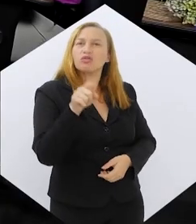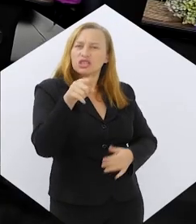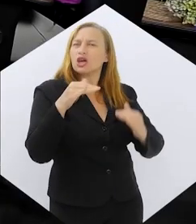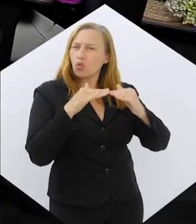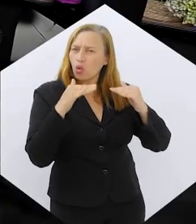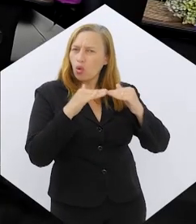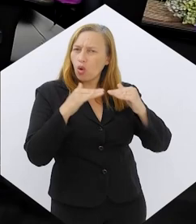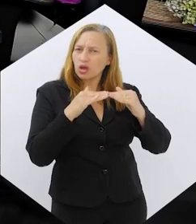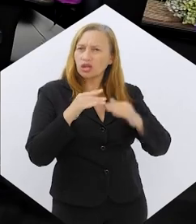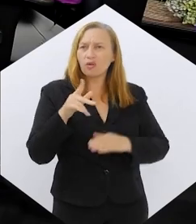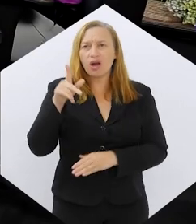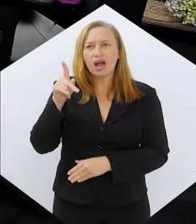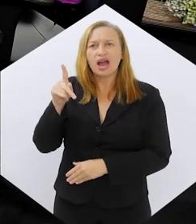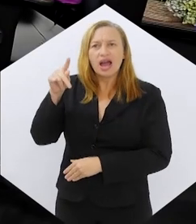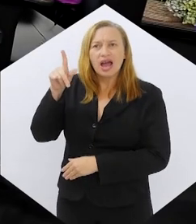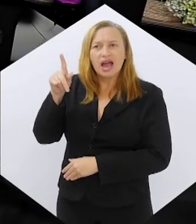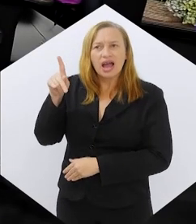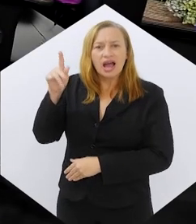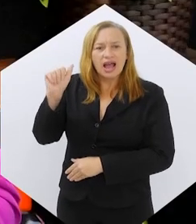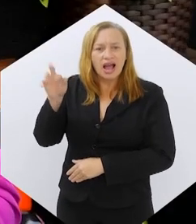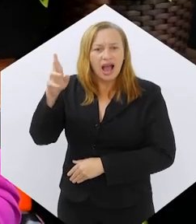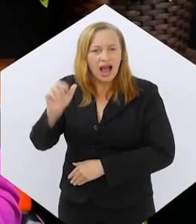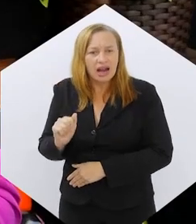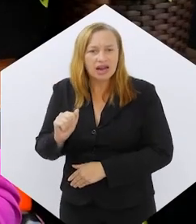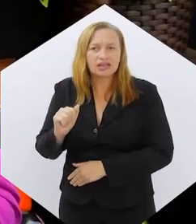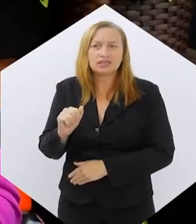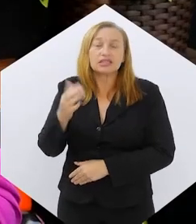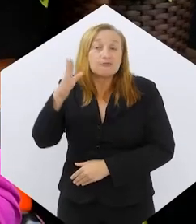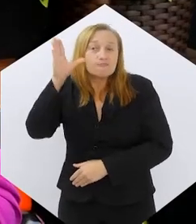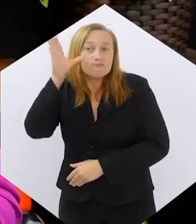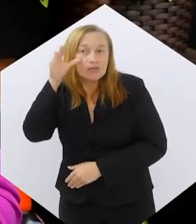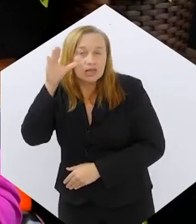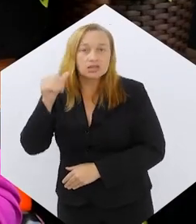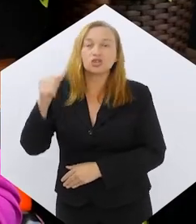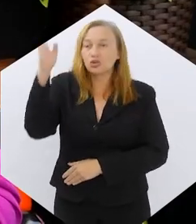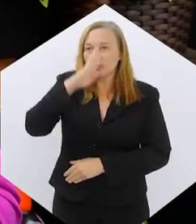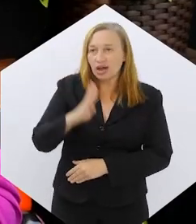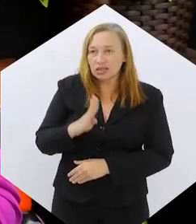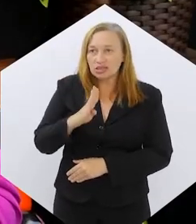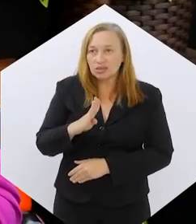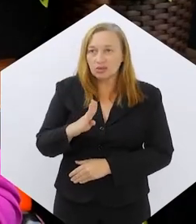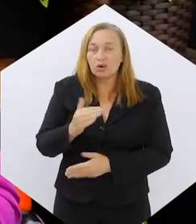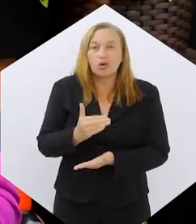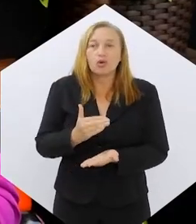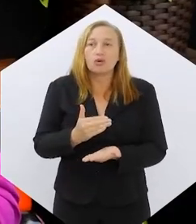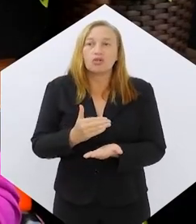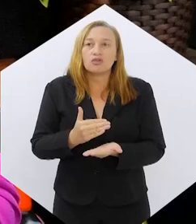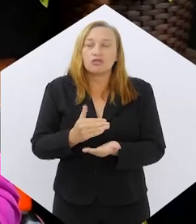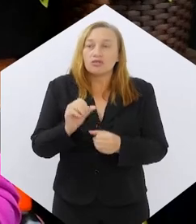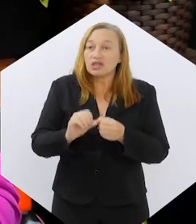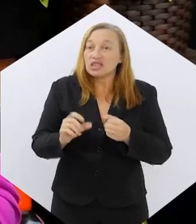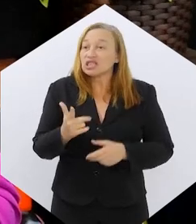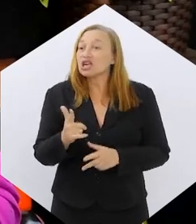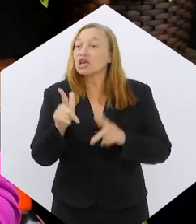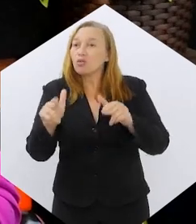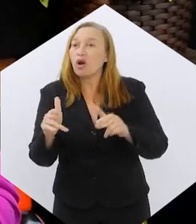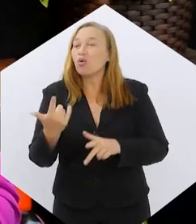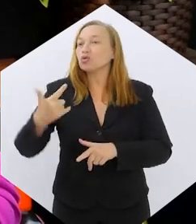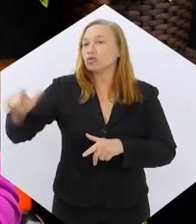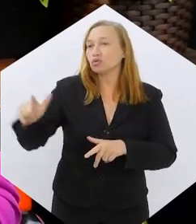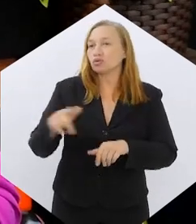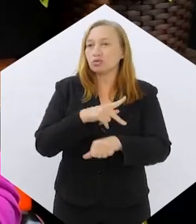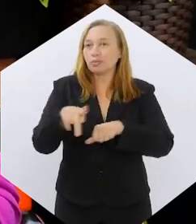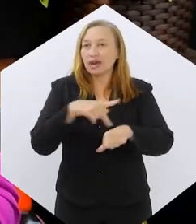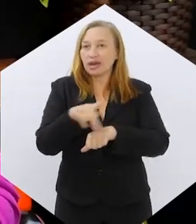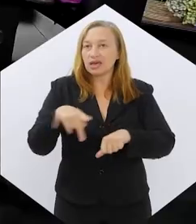concorda com a doutora Carla, né, você acha que realmente seria interessante que o Brasil passasse a adotar, assim como outros países, também, essa